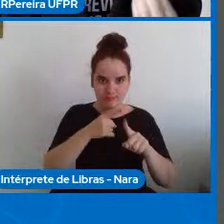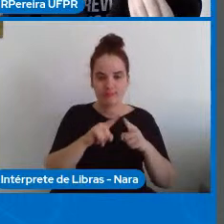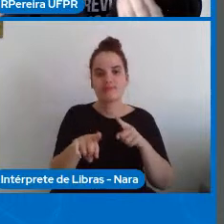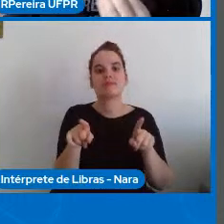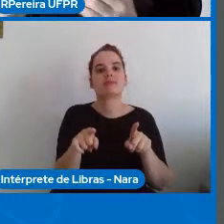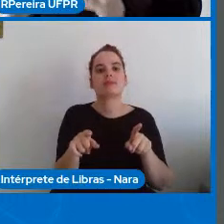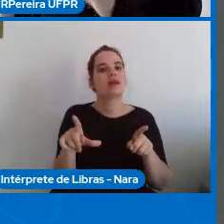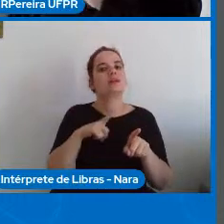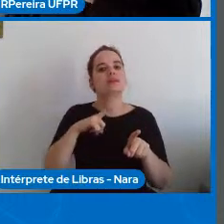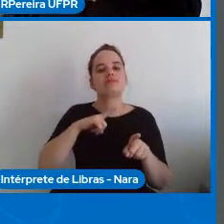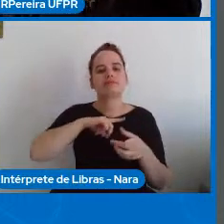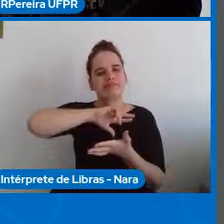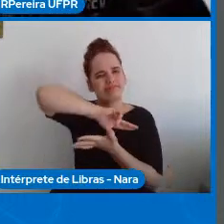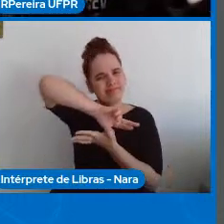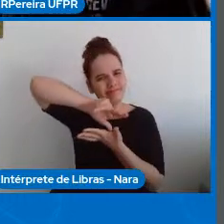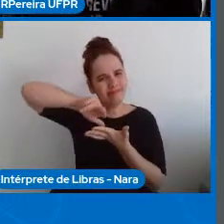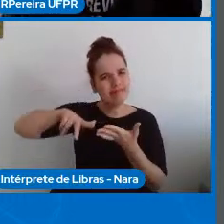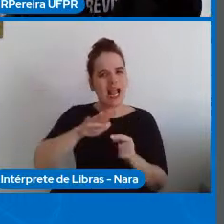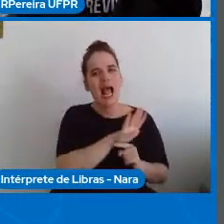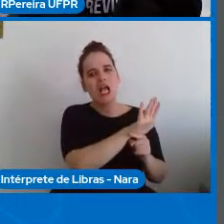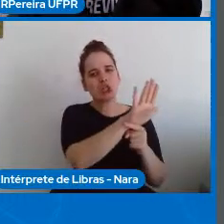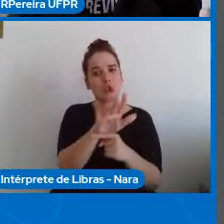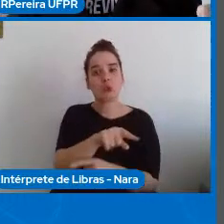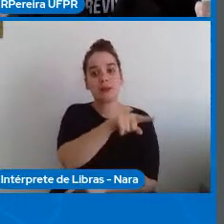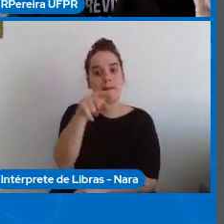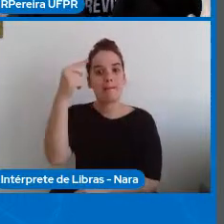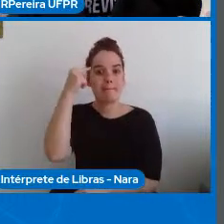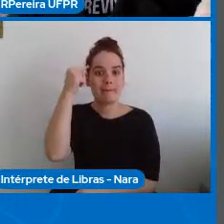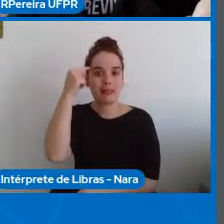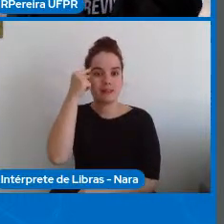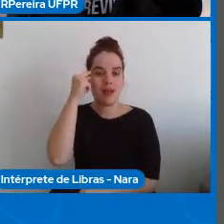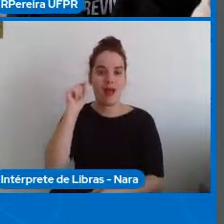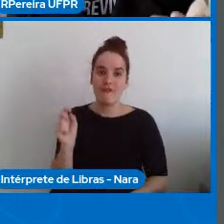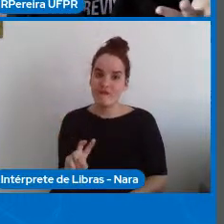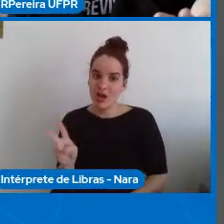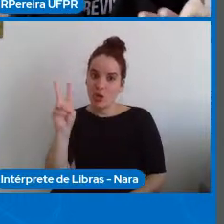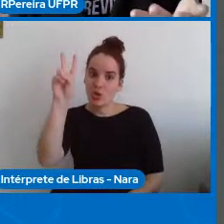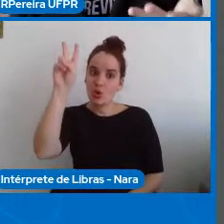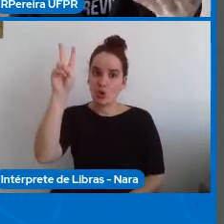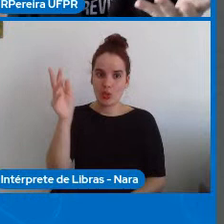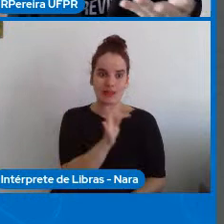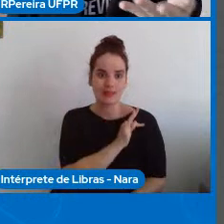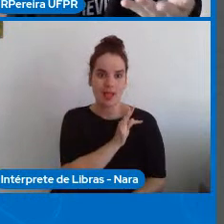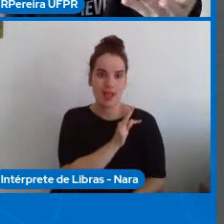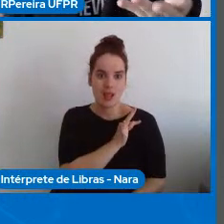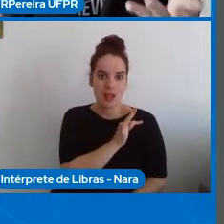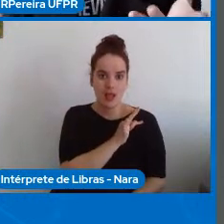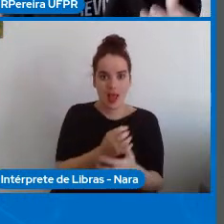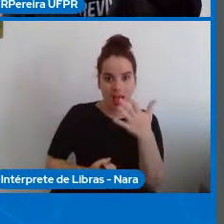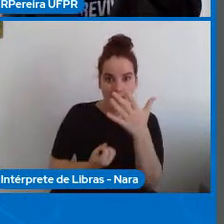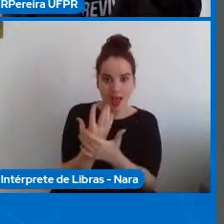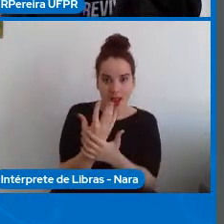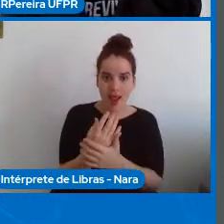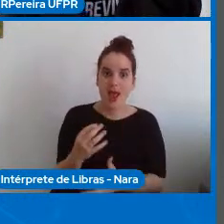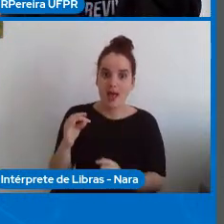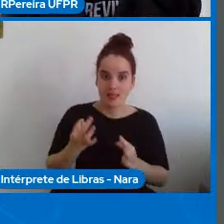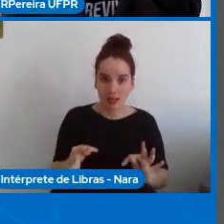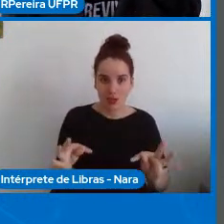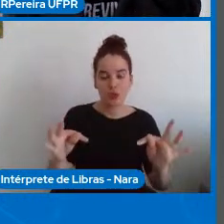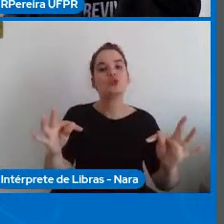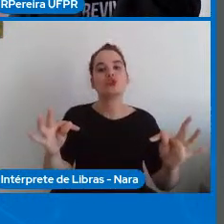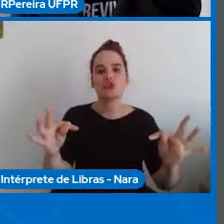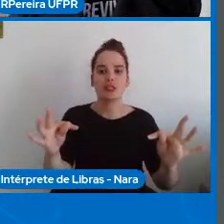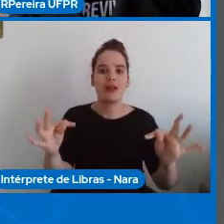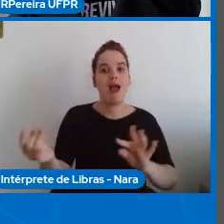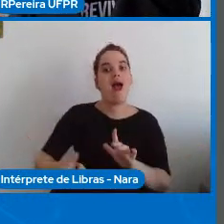em questões culturais e de valores num processo transversal desde quando você está começando a conceber uma tecnologia até quando